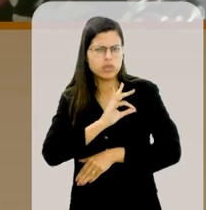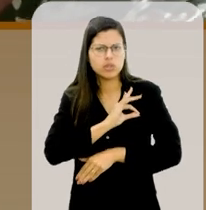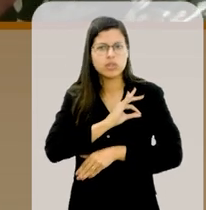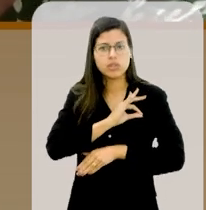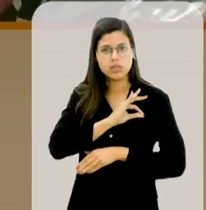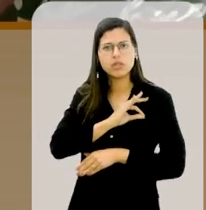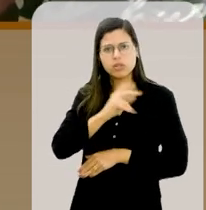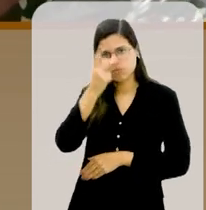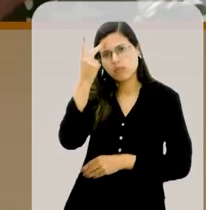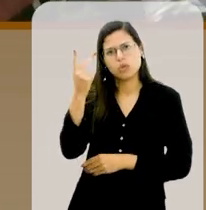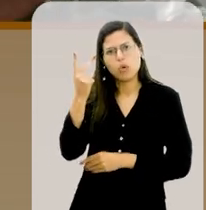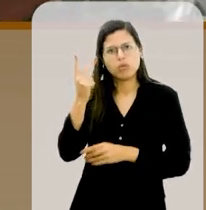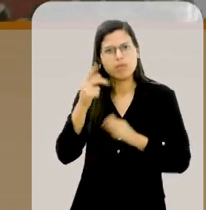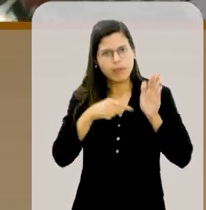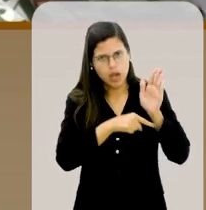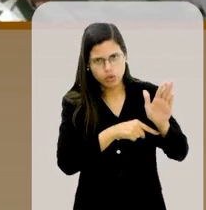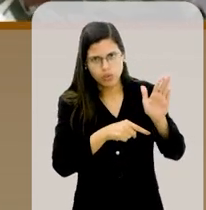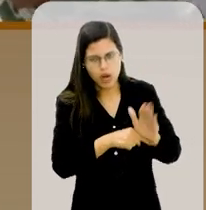vizinhança toda acudiu.